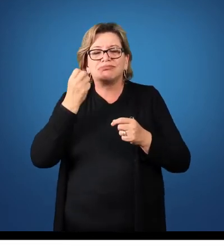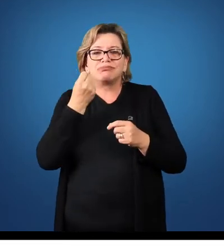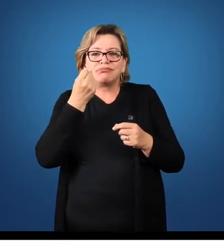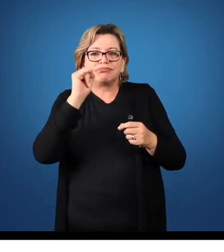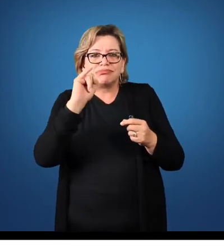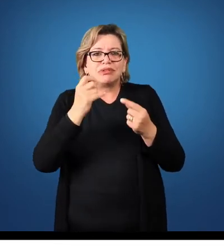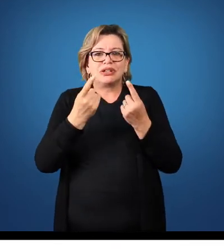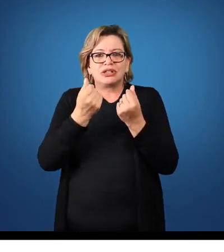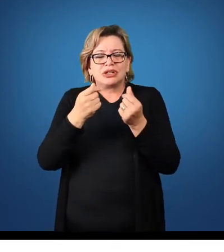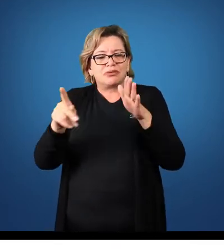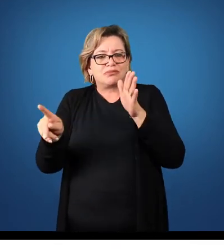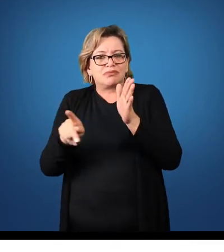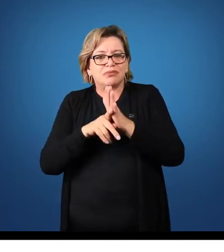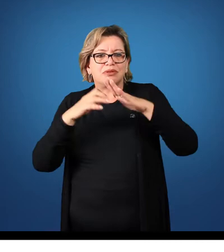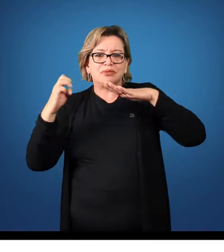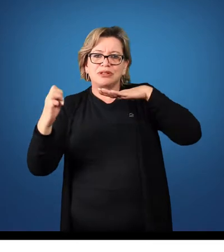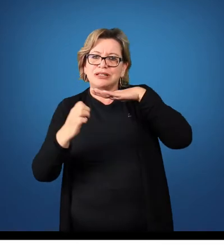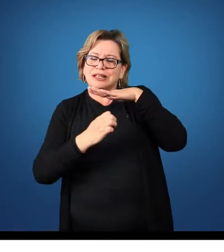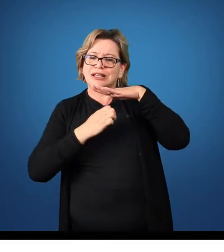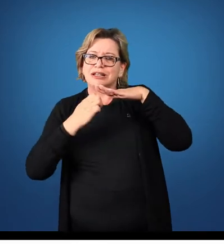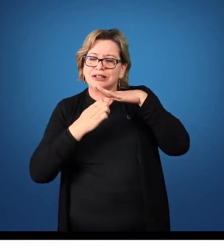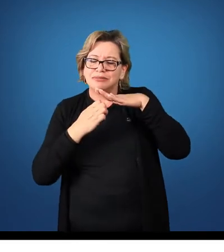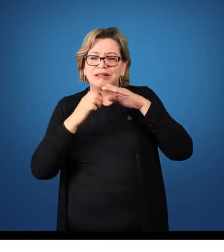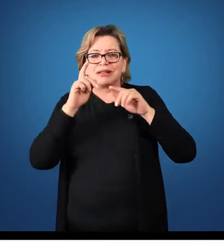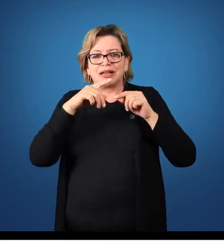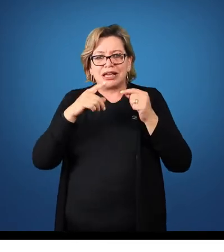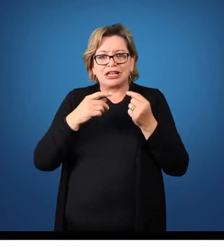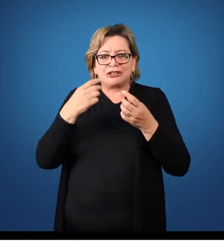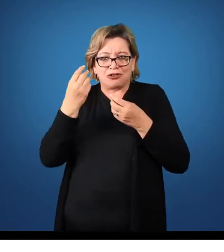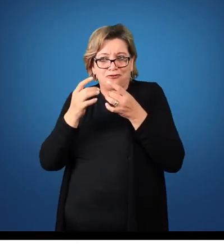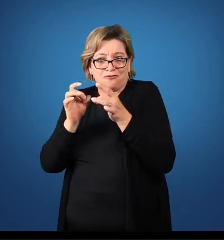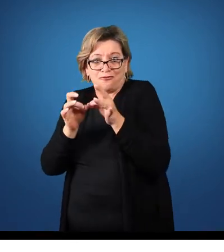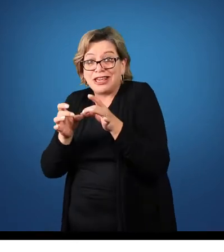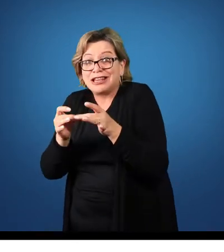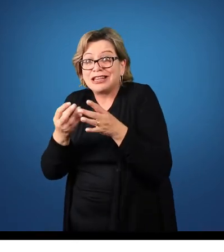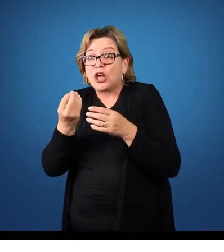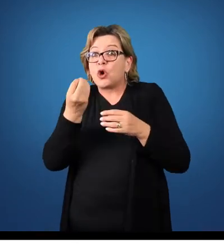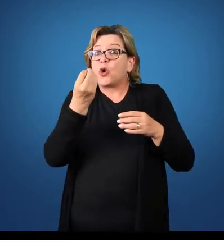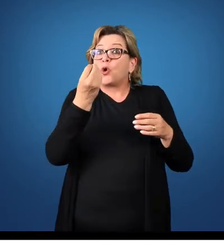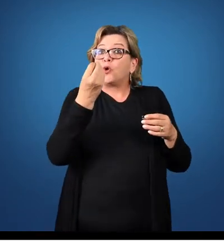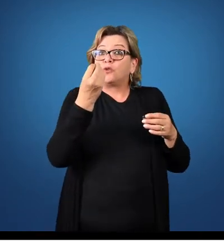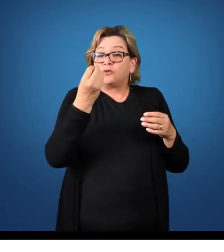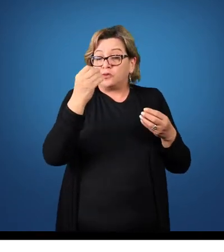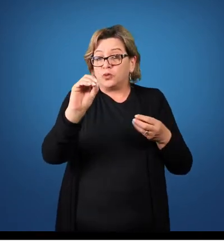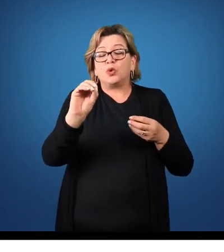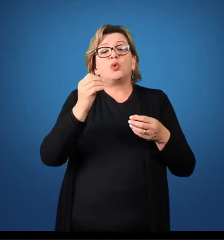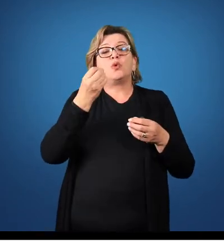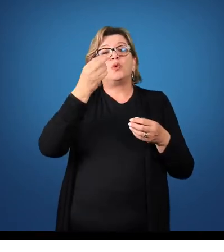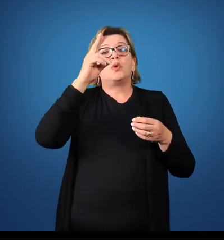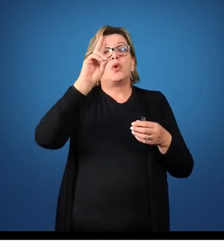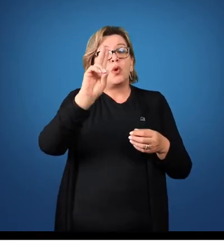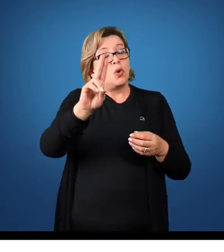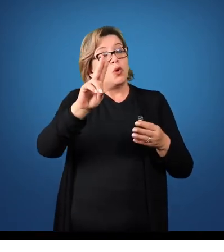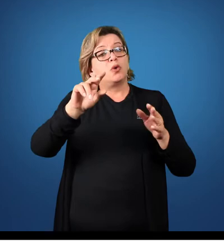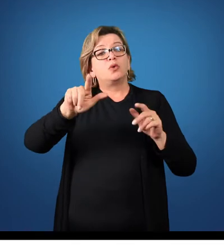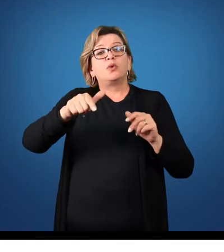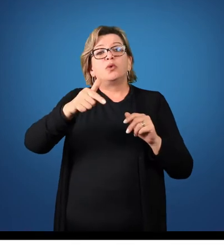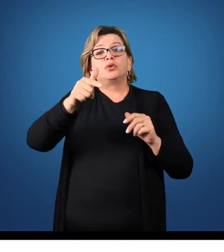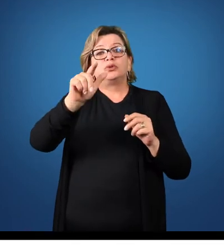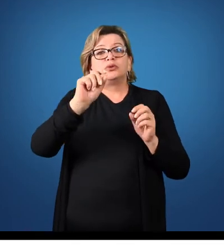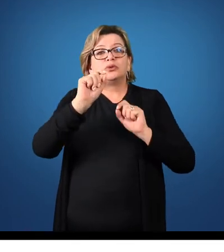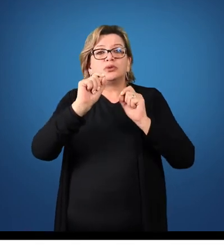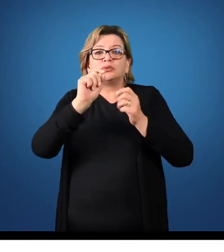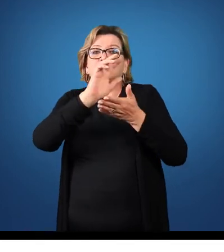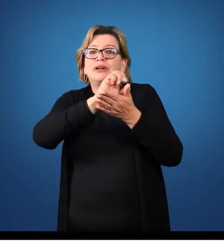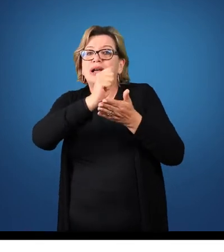que entraram na empresa são oriundos das operações, que são os fluxos de caixa das operações, se são